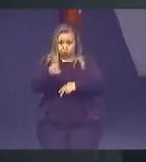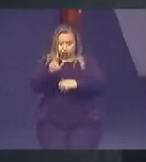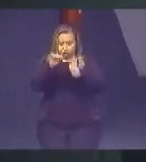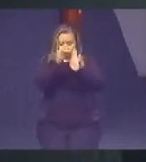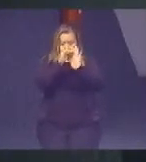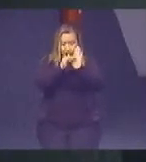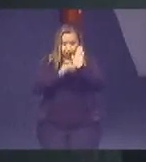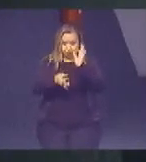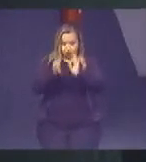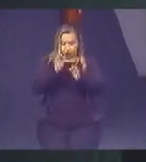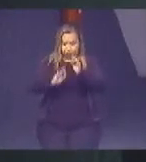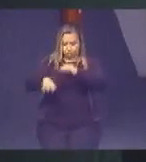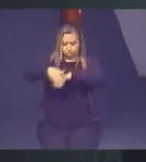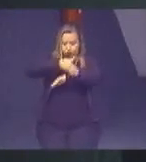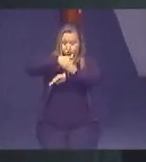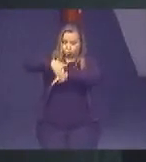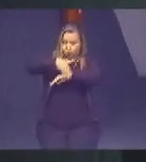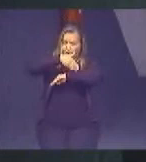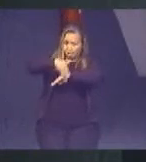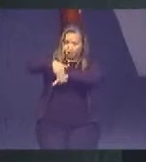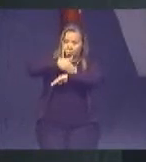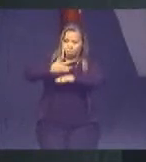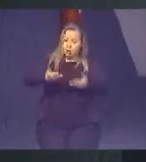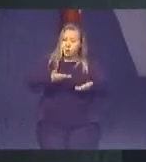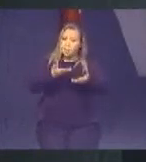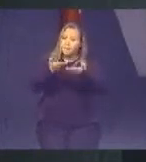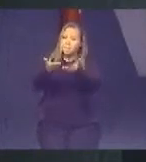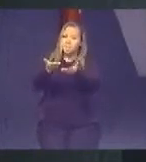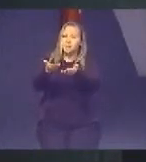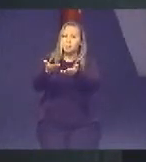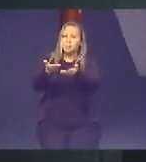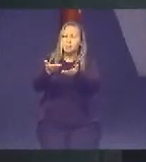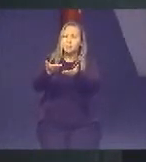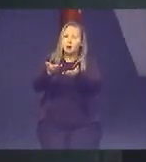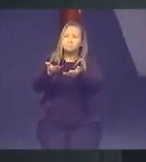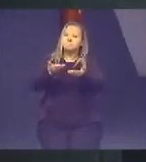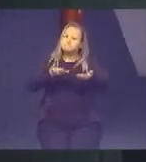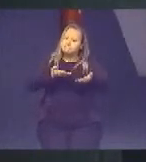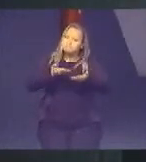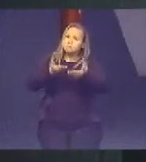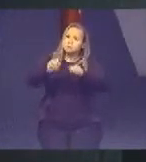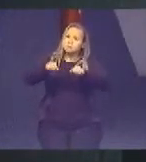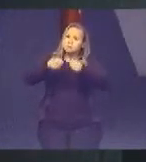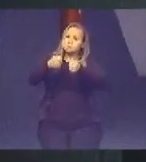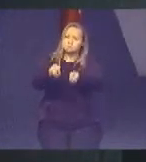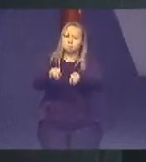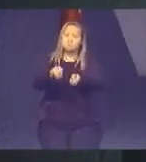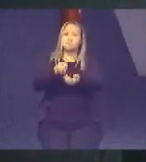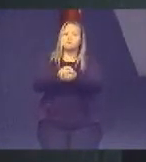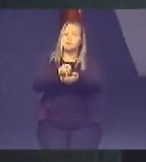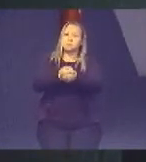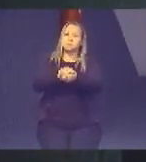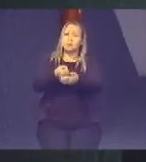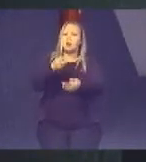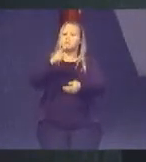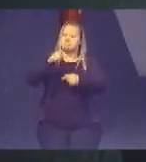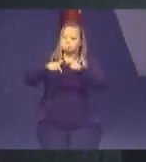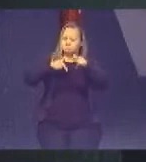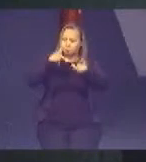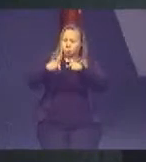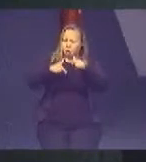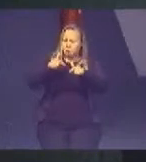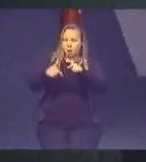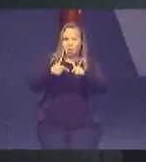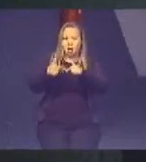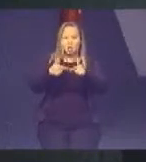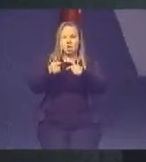Justiça no Bairro para levar a cabo o seu trabalho para